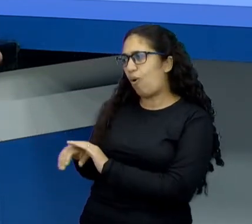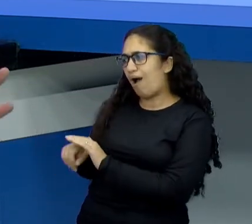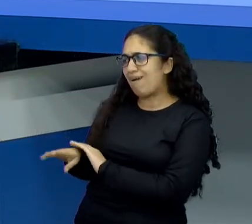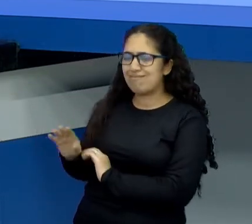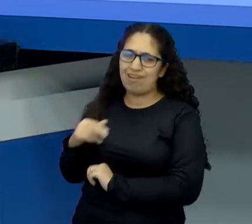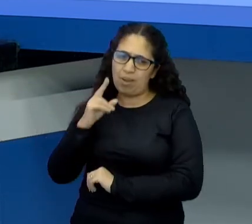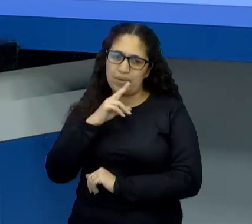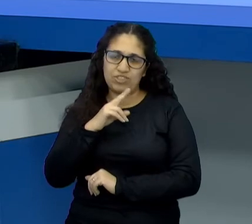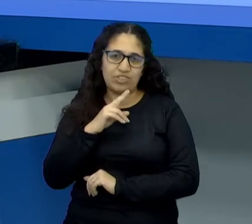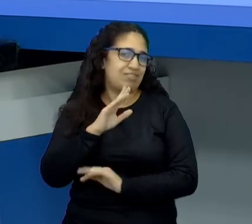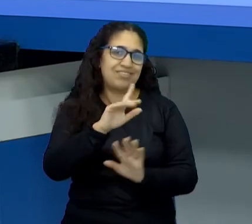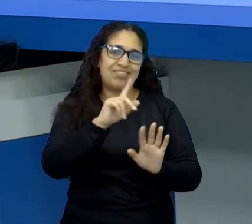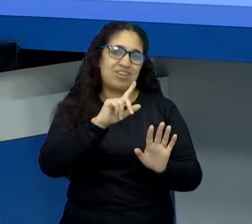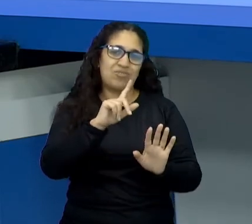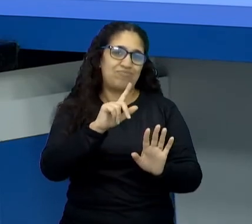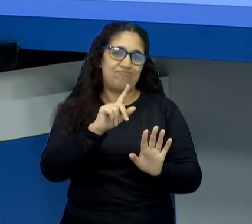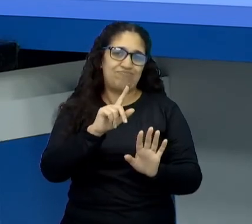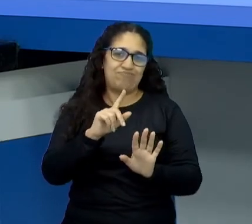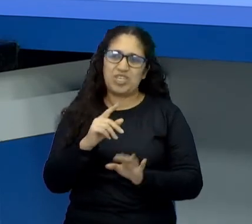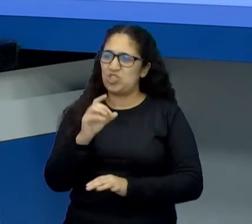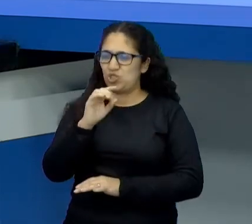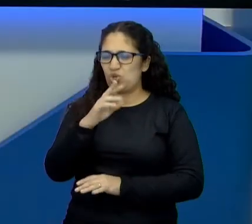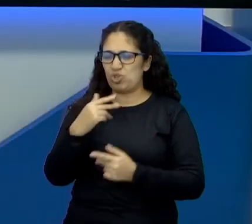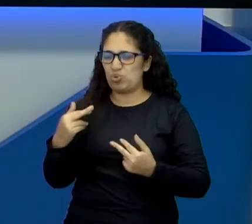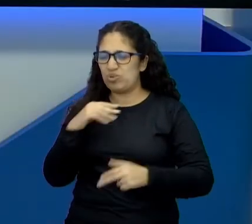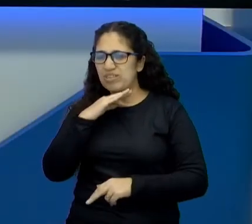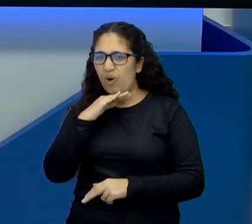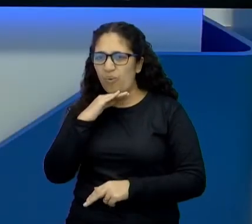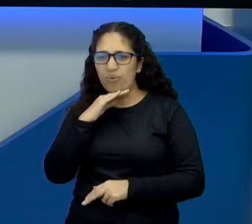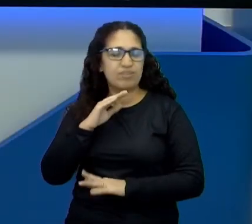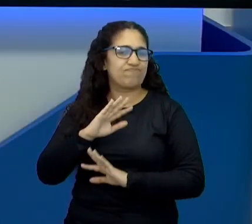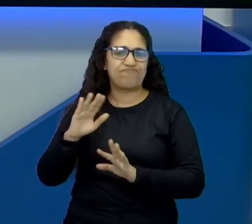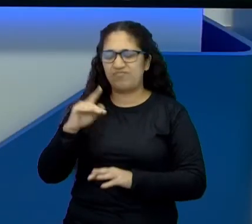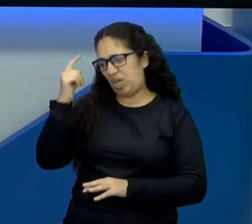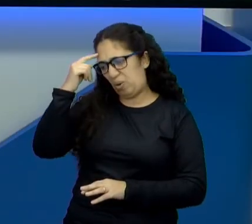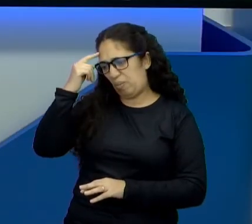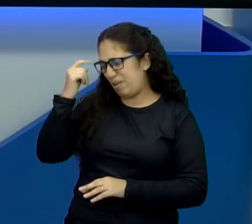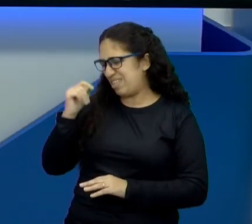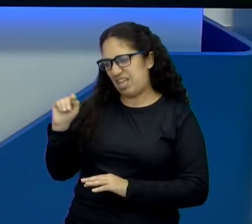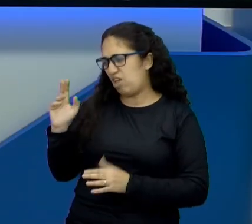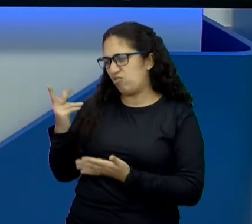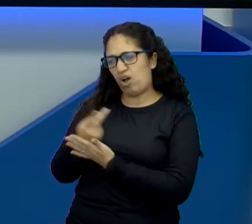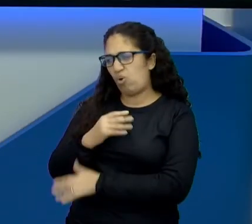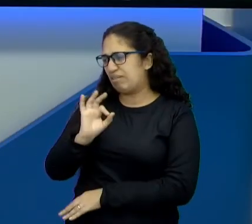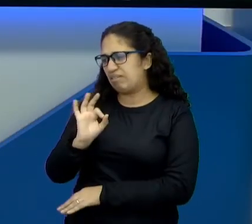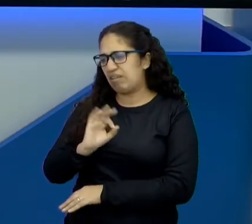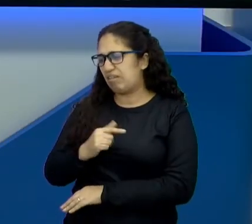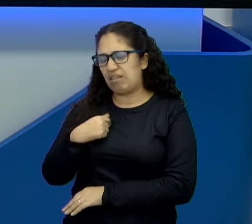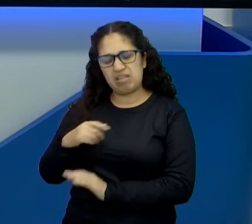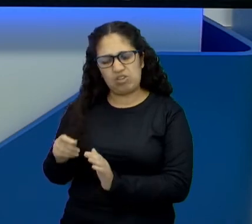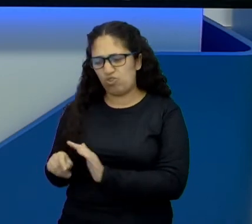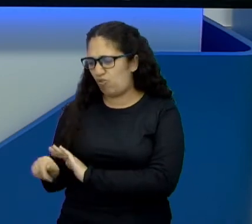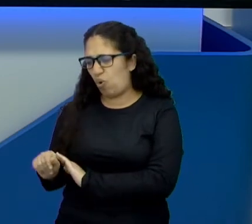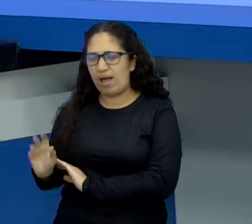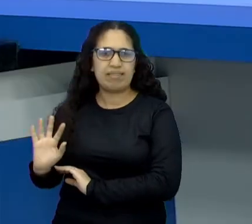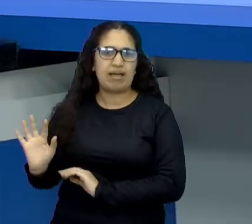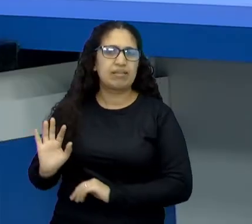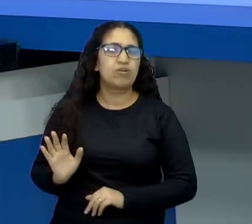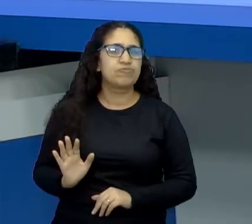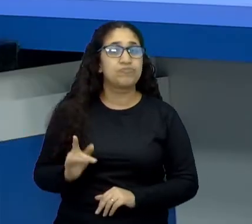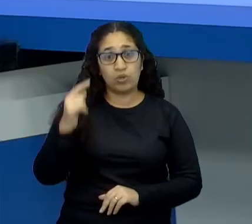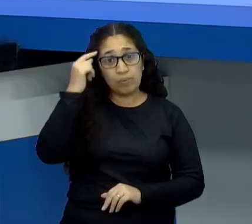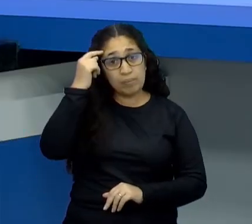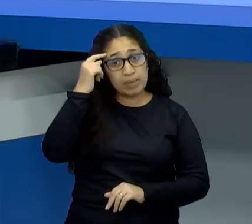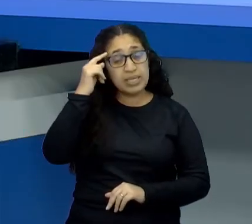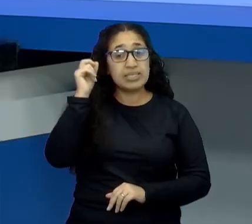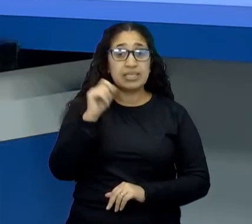Porque senão você não guarda. Porque se guardar pra uma desgraça, a gente já pensa assim, não, não vai acontecer nada, eu não vou guardar. Então, vamos pensar